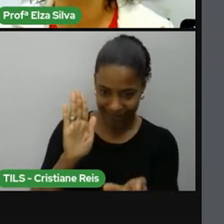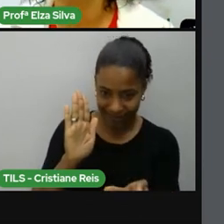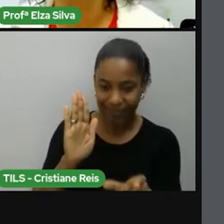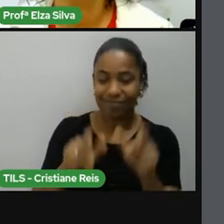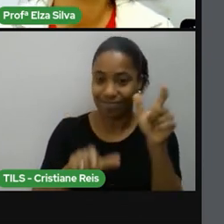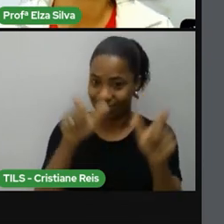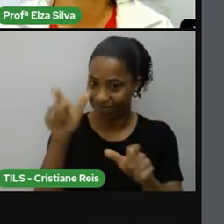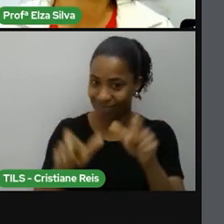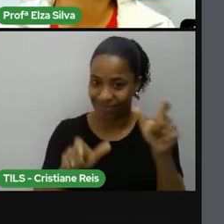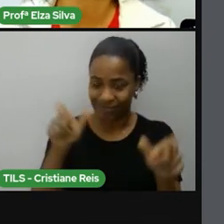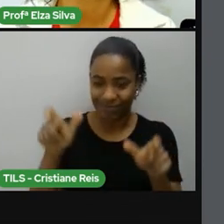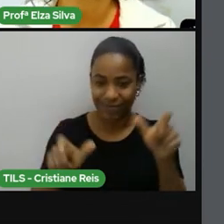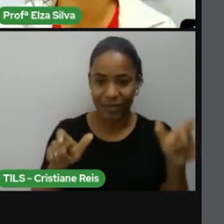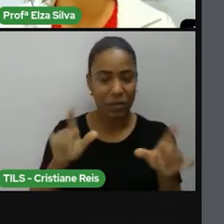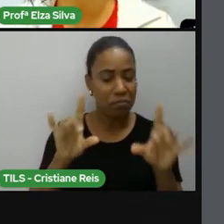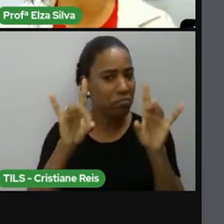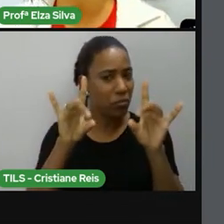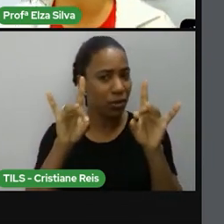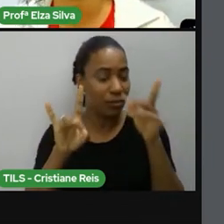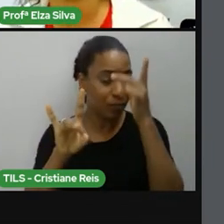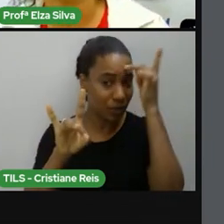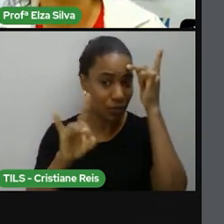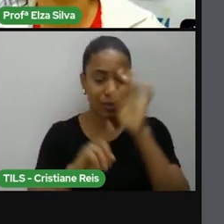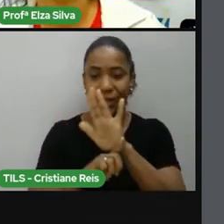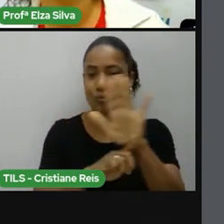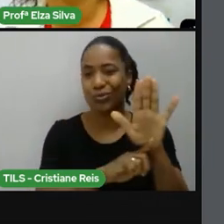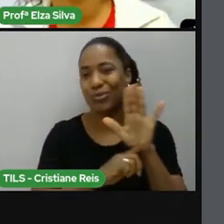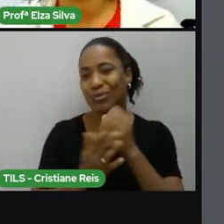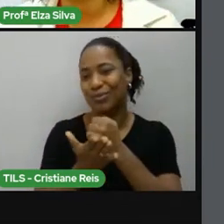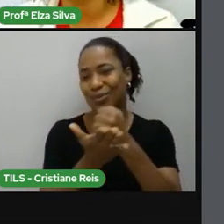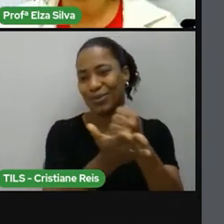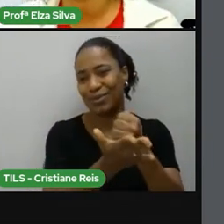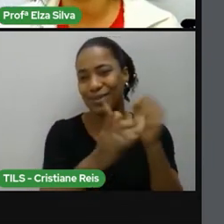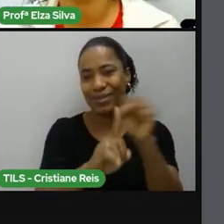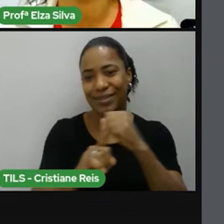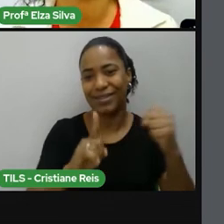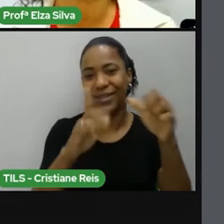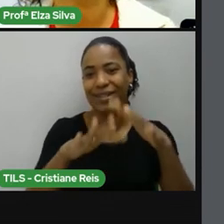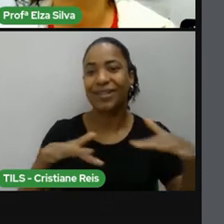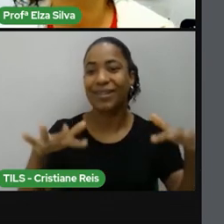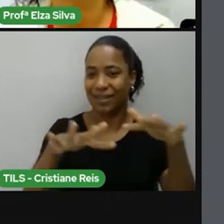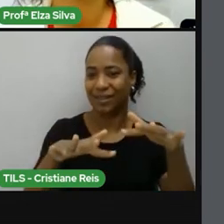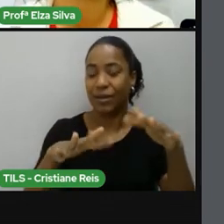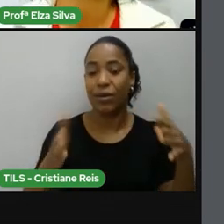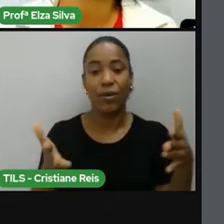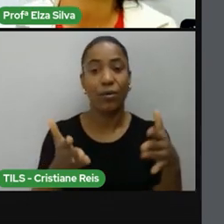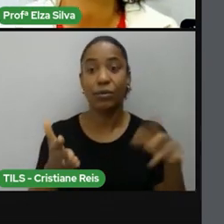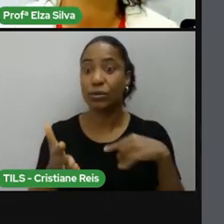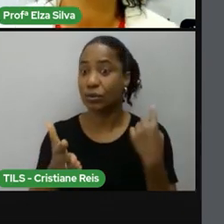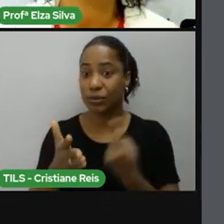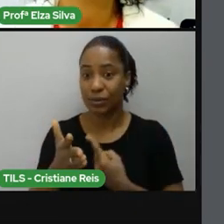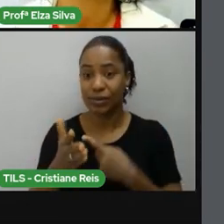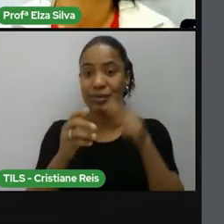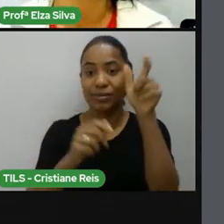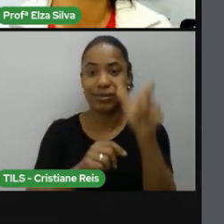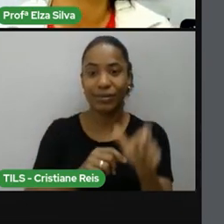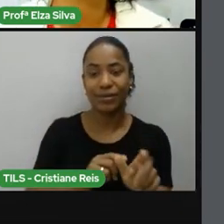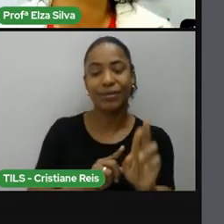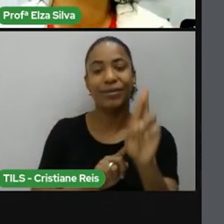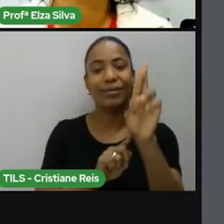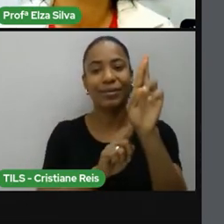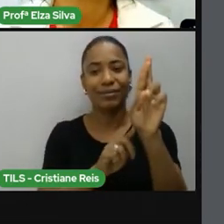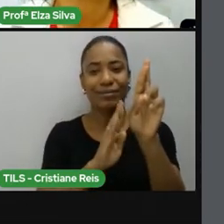pessoas que deram contribuições à sociedade. E hoje tratamos aqui de uma escritora, Toni